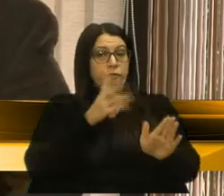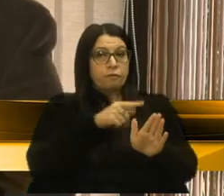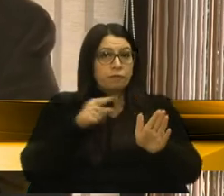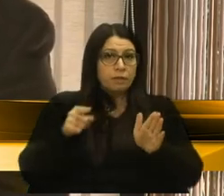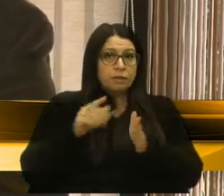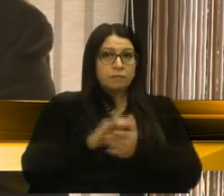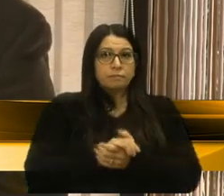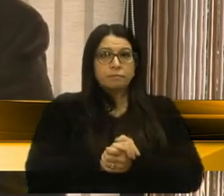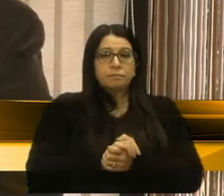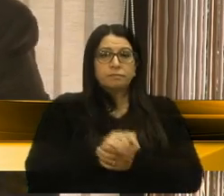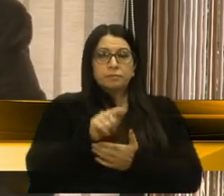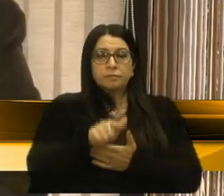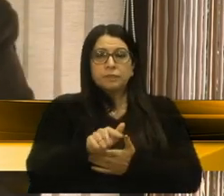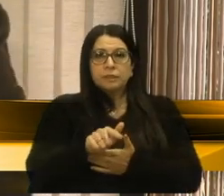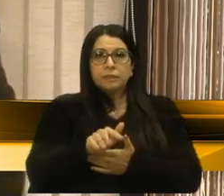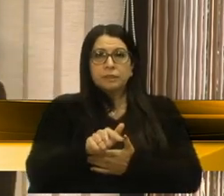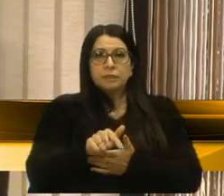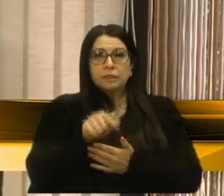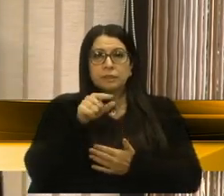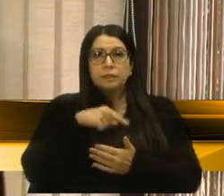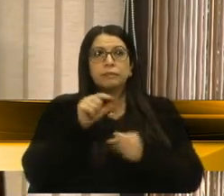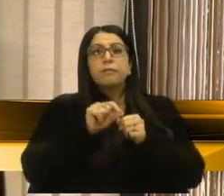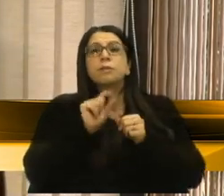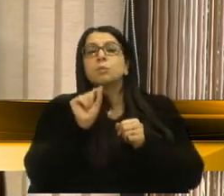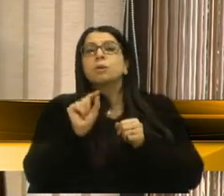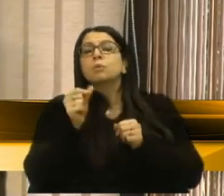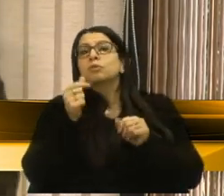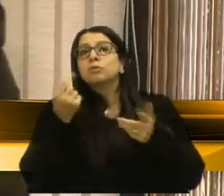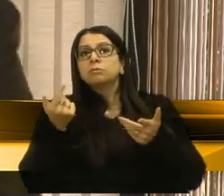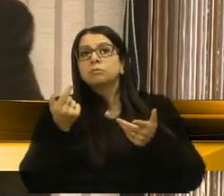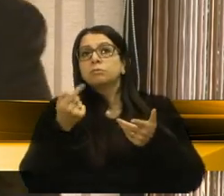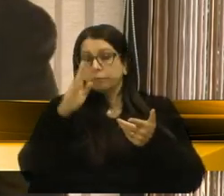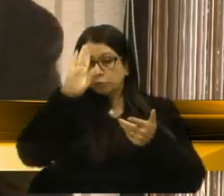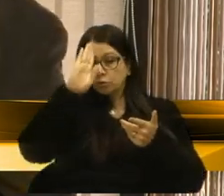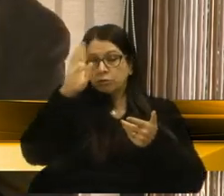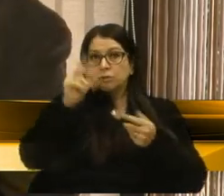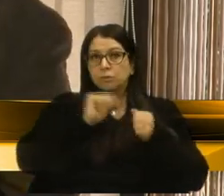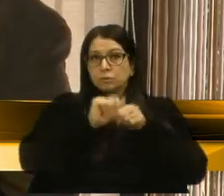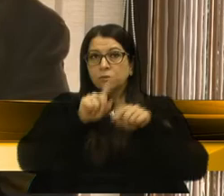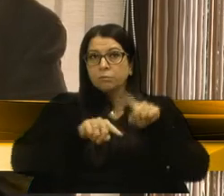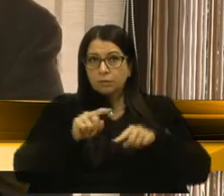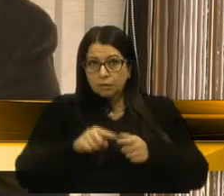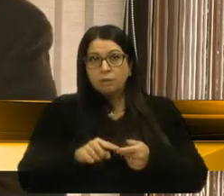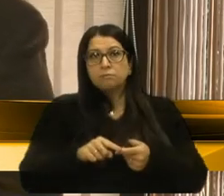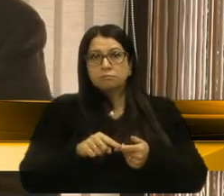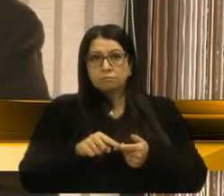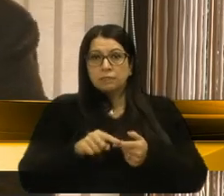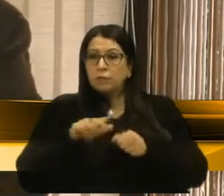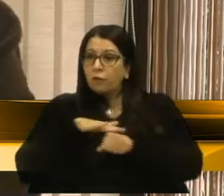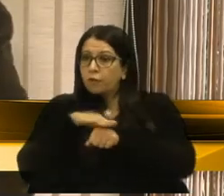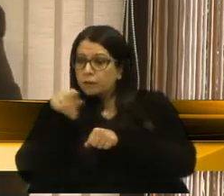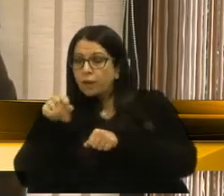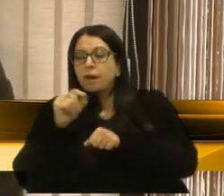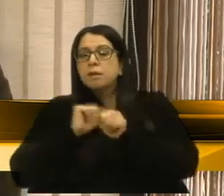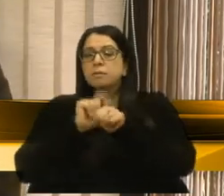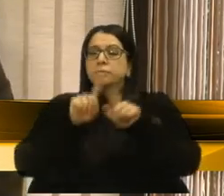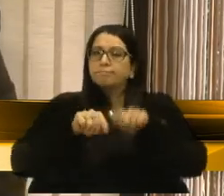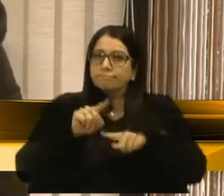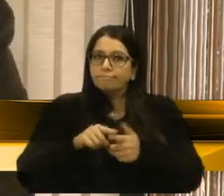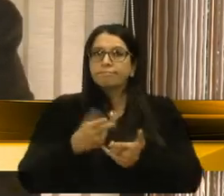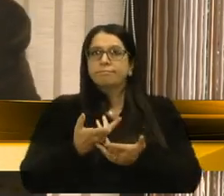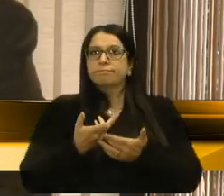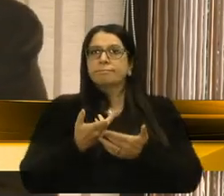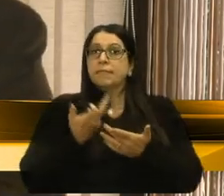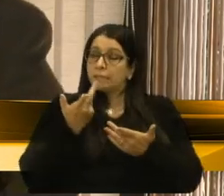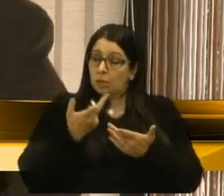as pessoas estão falando, onde é que vocês vão, fazer com esse dinheiro? Não, nós vamos direto no mercado. E falar com outro direto no mercado. Então,